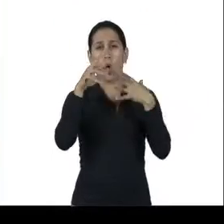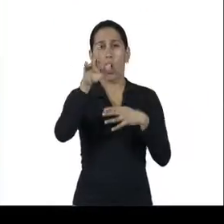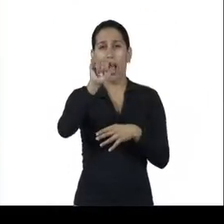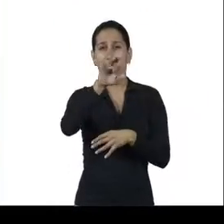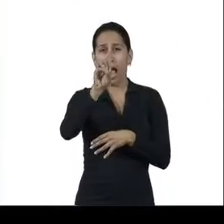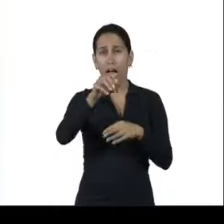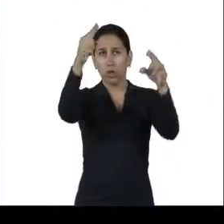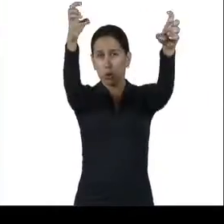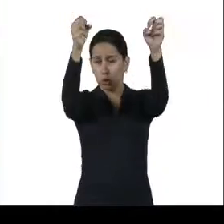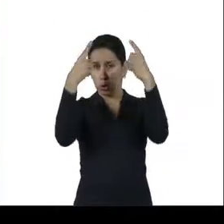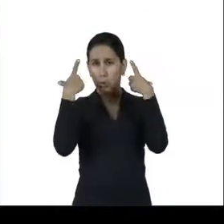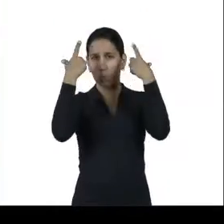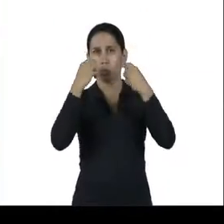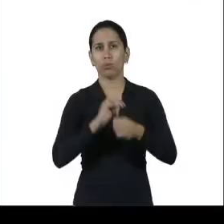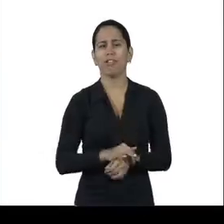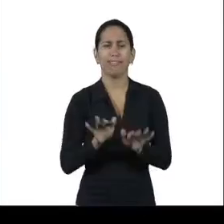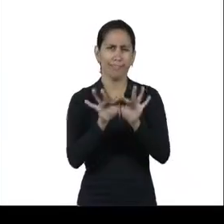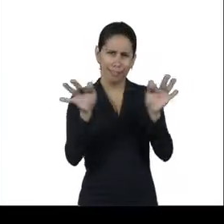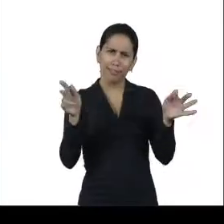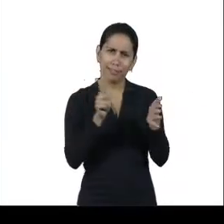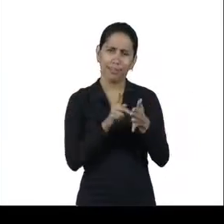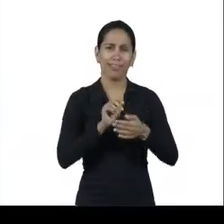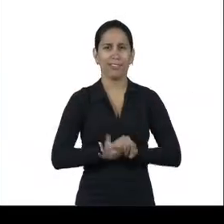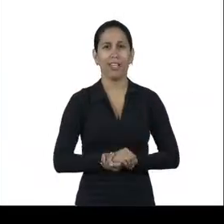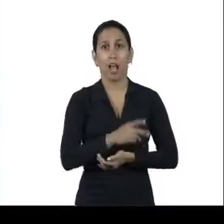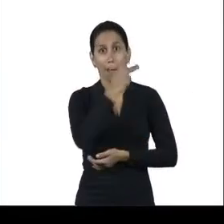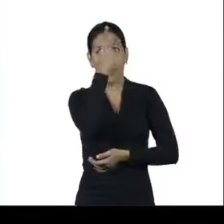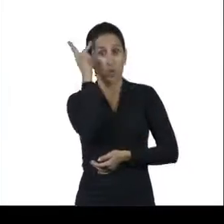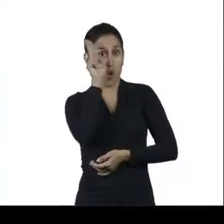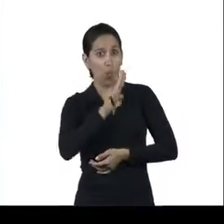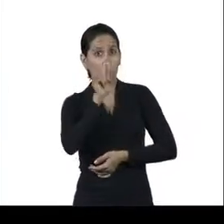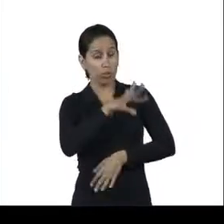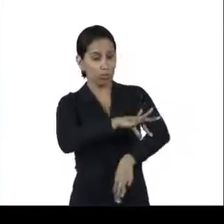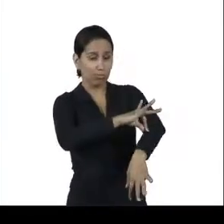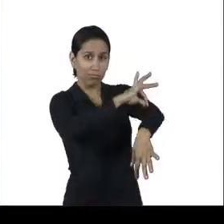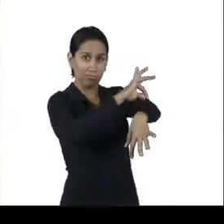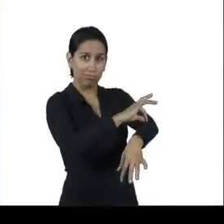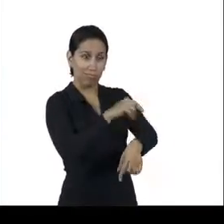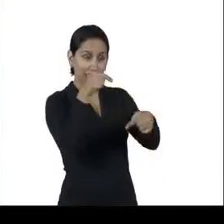Simples assim. Ou seja, quem usa está protegido.